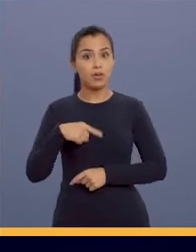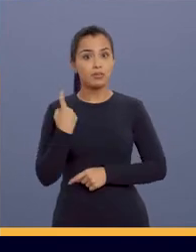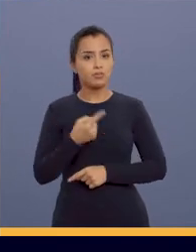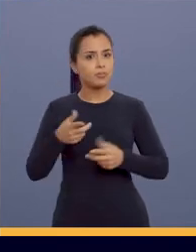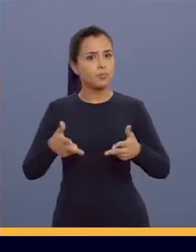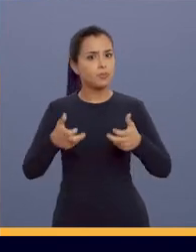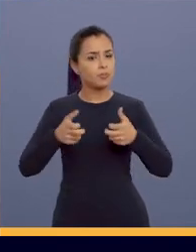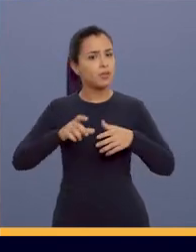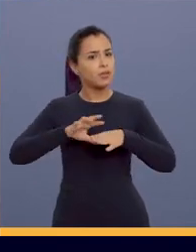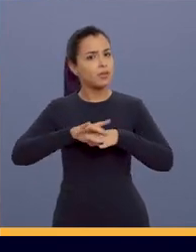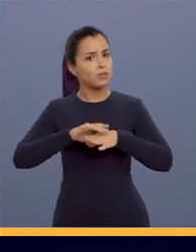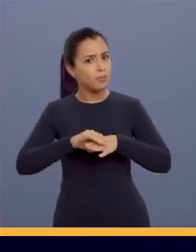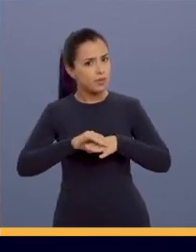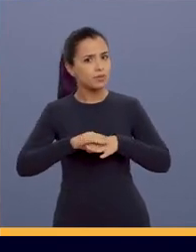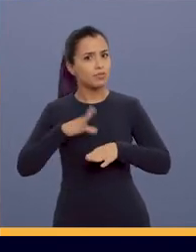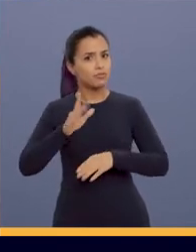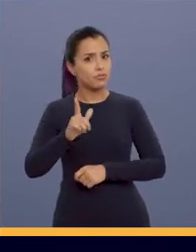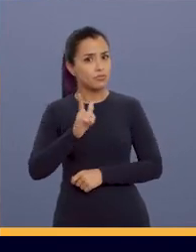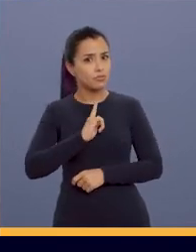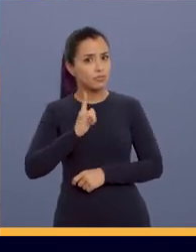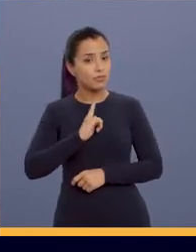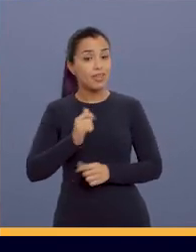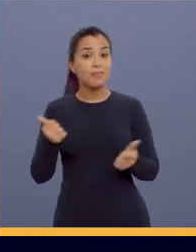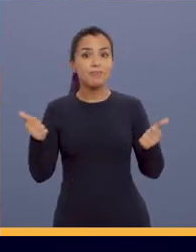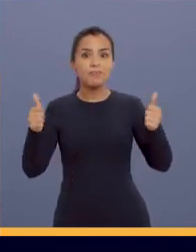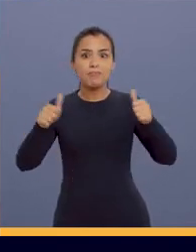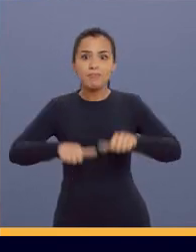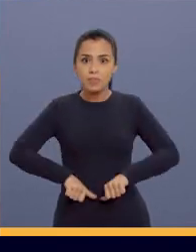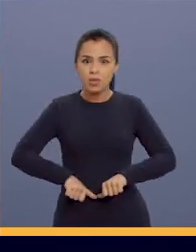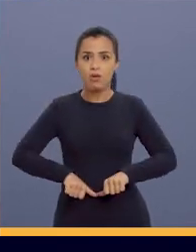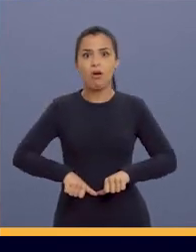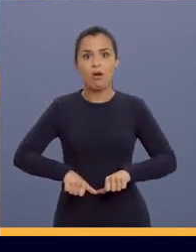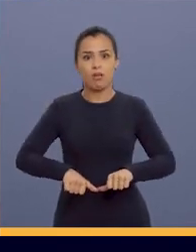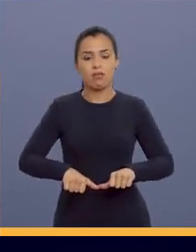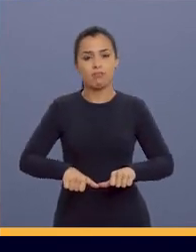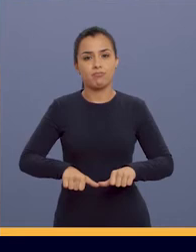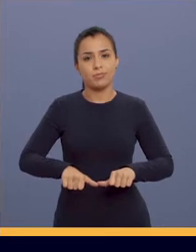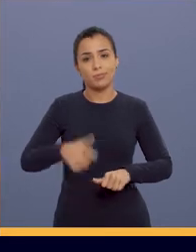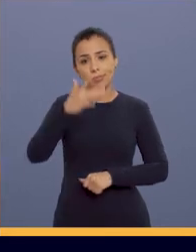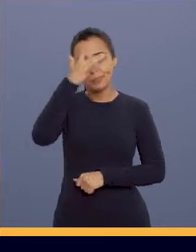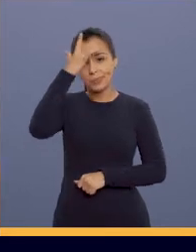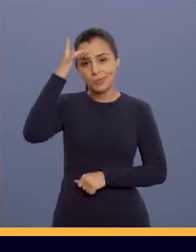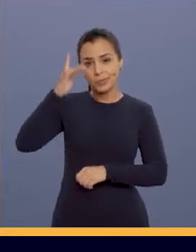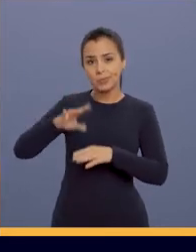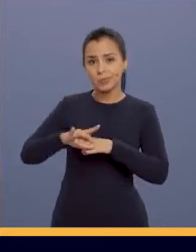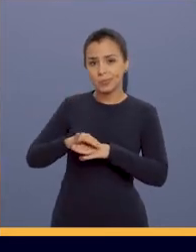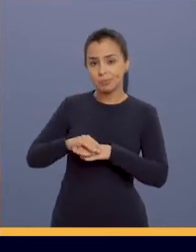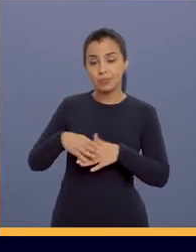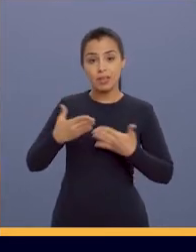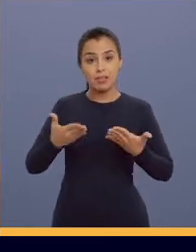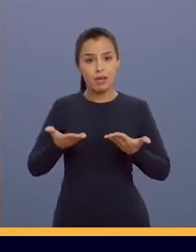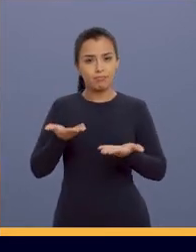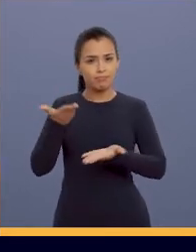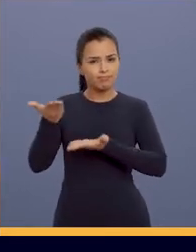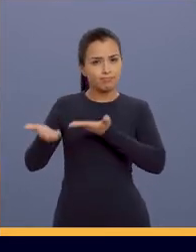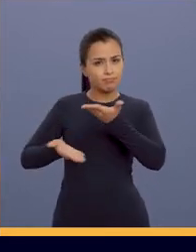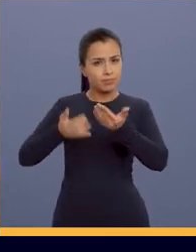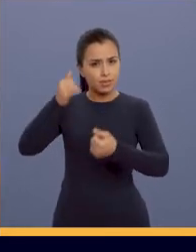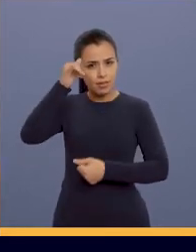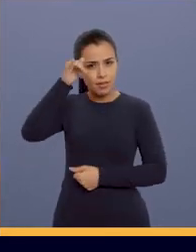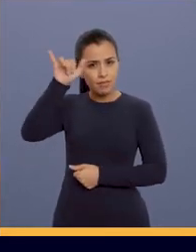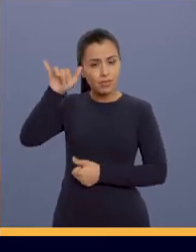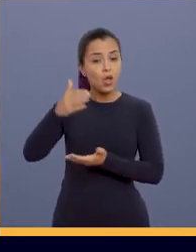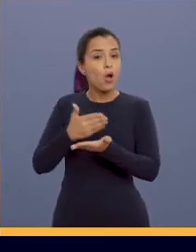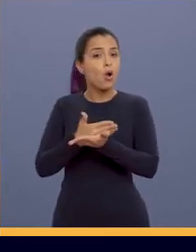doenças pré-existentes agravam a situação dos doentes. No trabalho preventivo, a gente começa com a